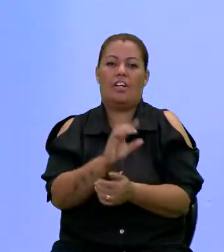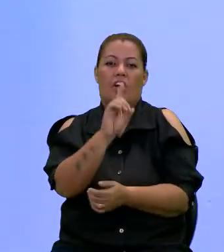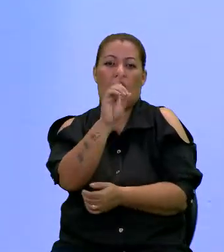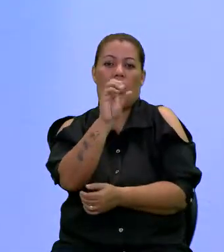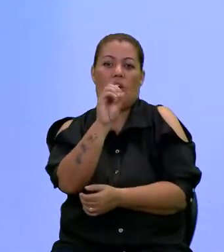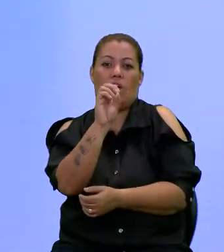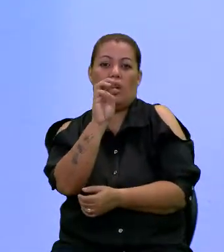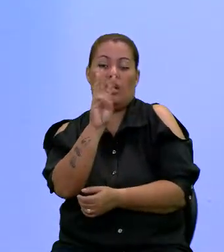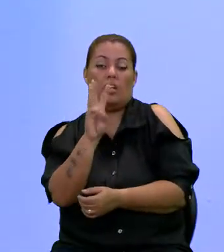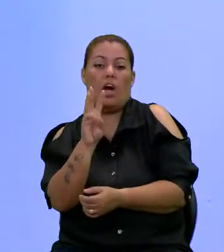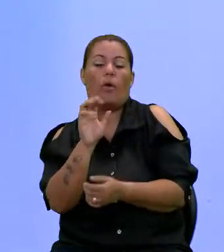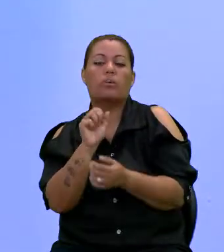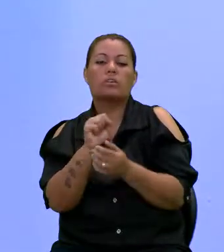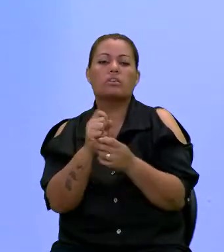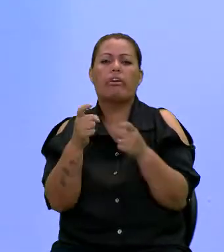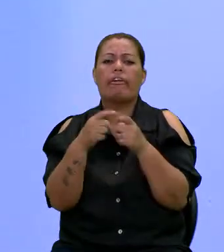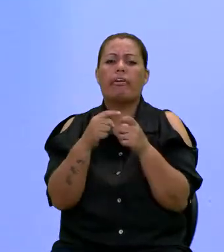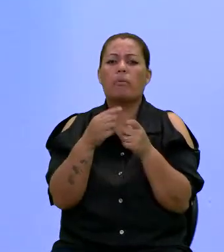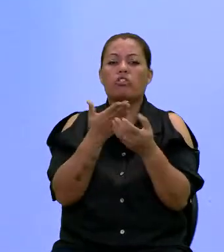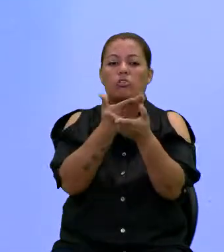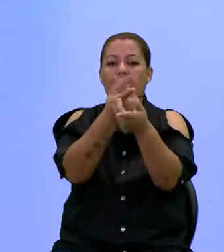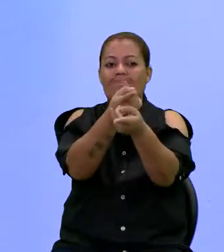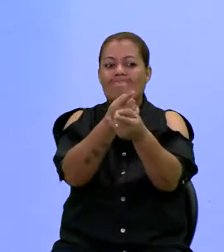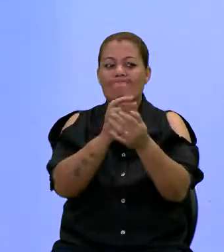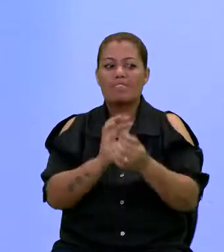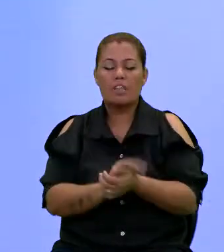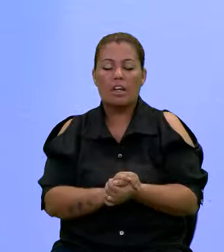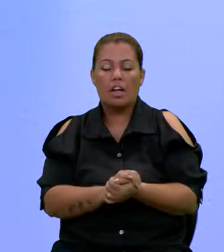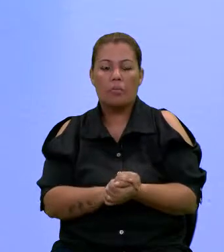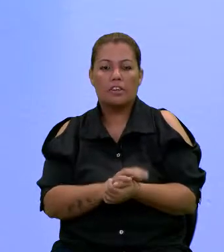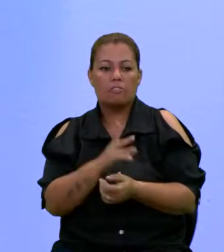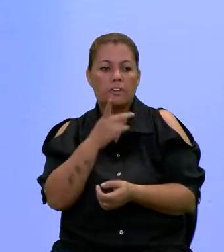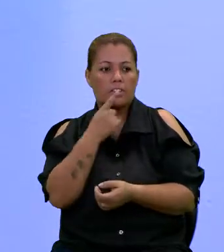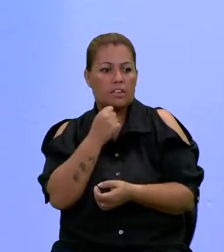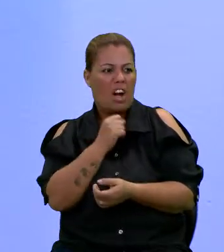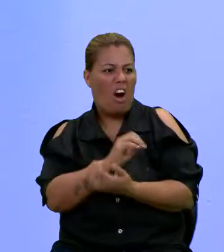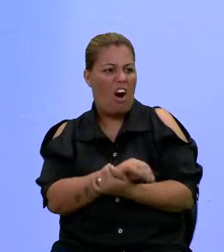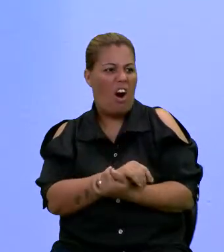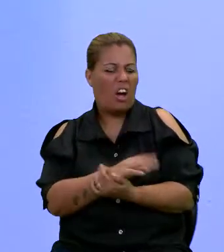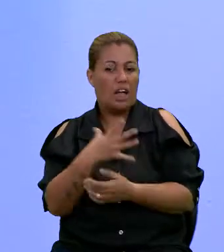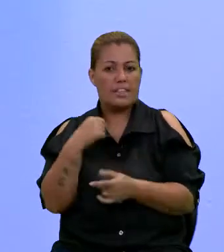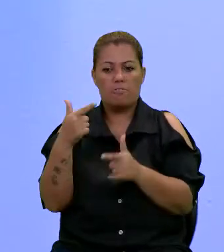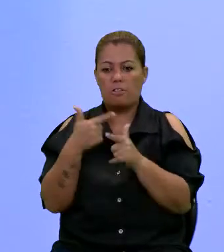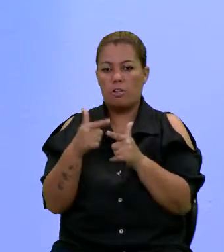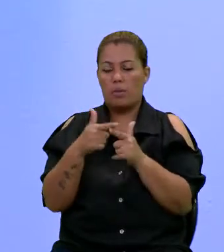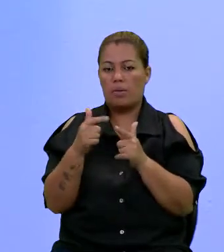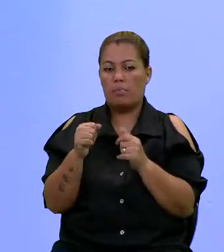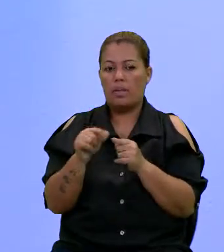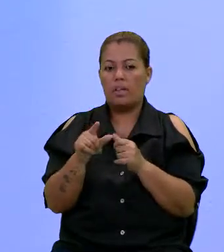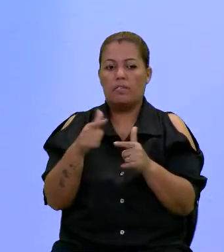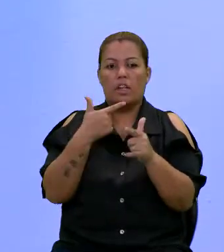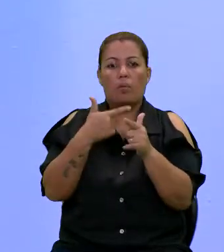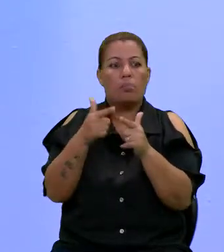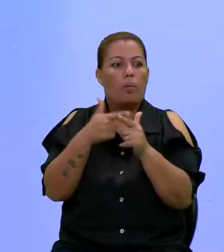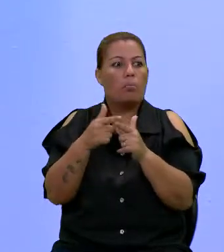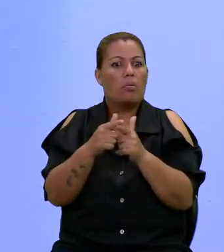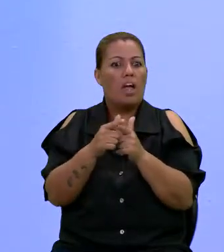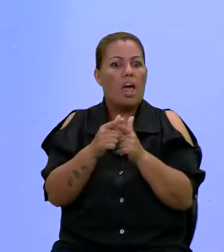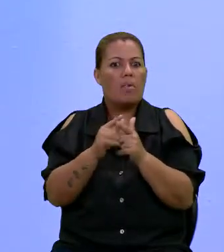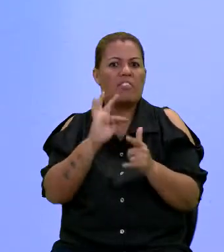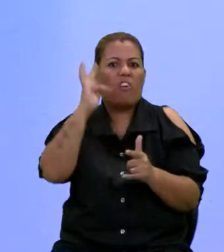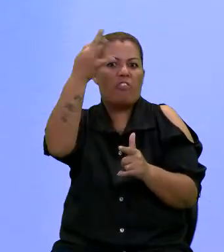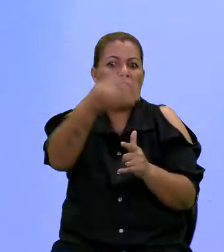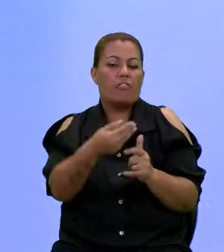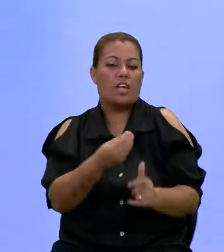Só que o médico chegou para você, né, Val, e falou assim, olha, seu filho tem problema, mãe, você vai ter problema para o resto da sua vida,